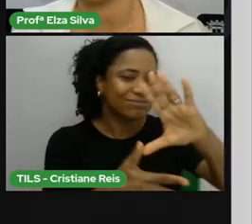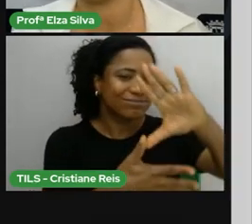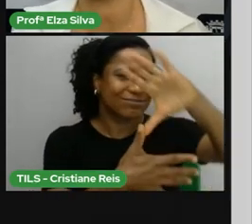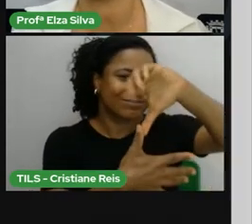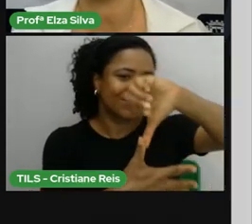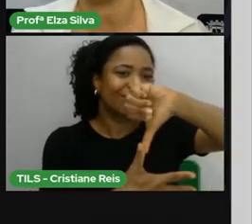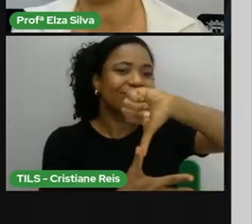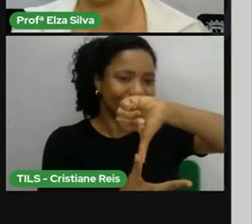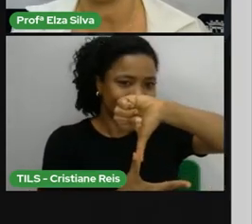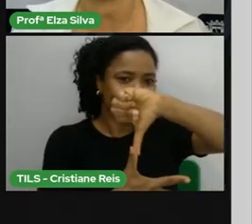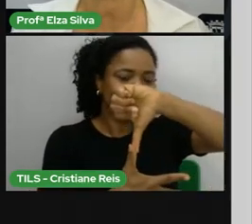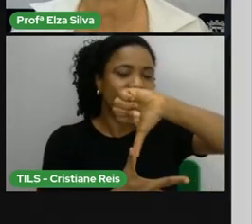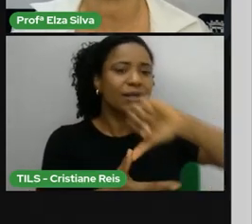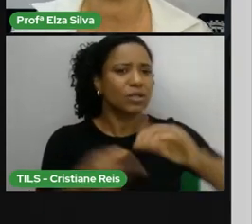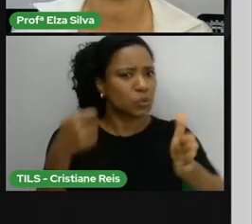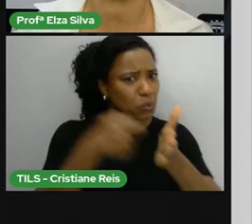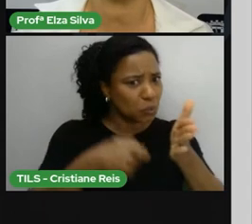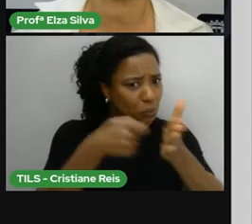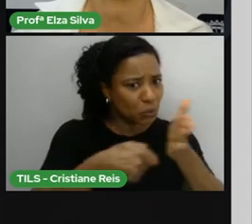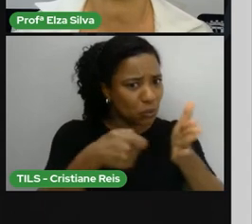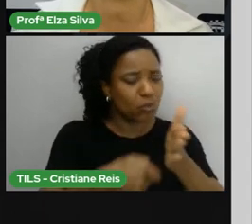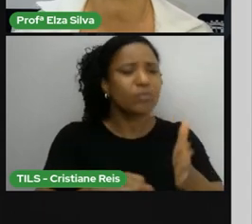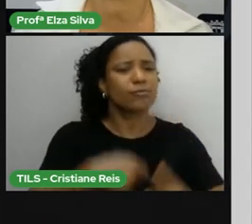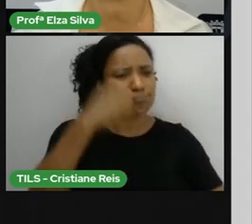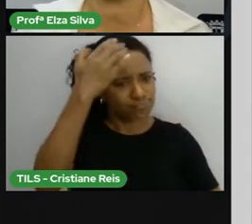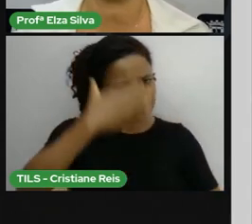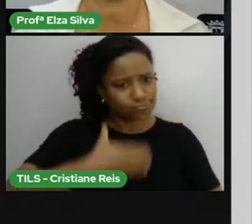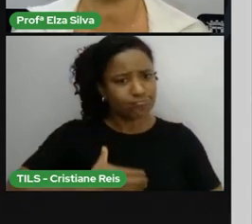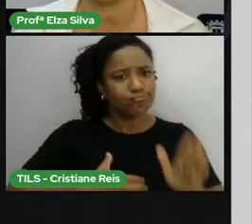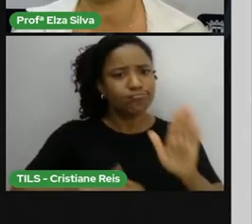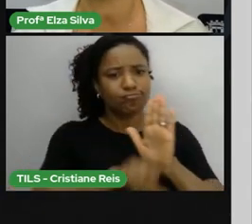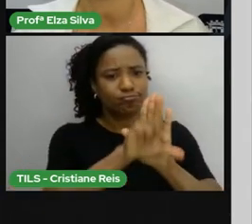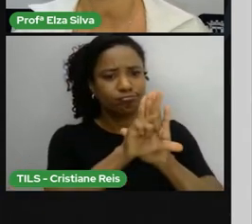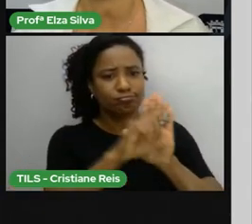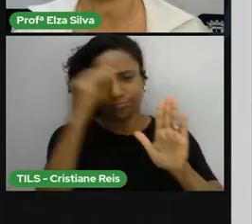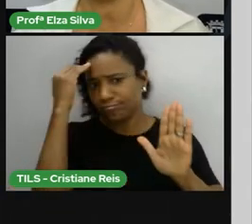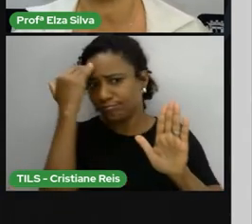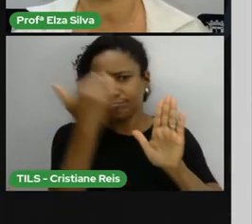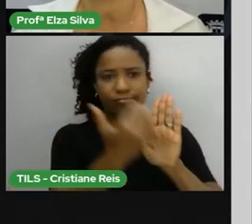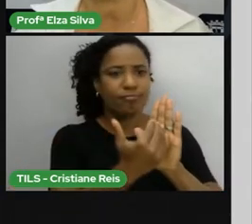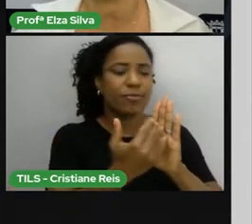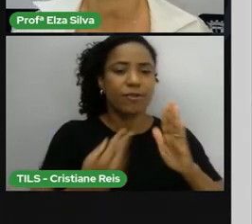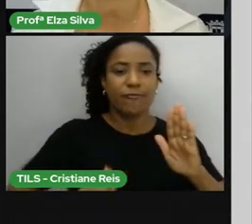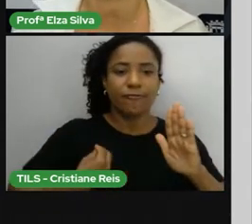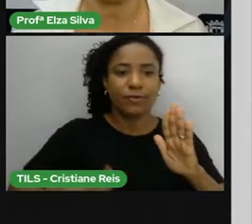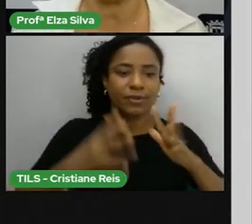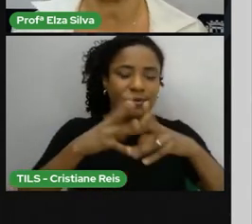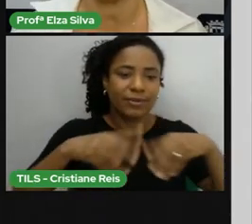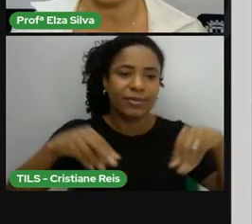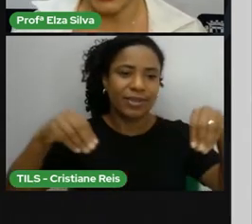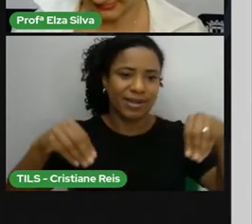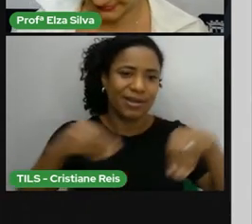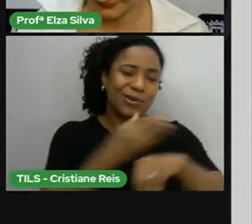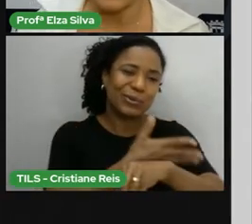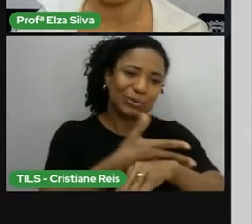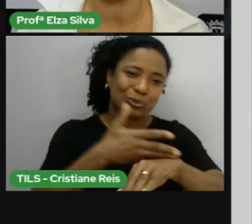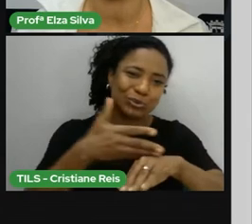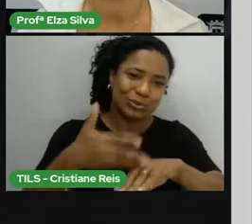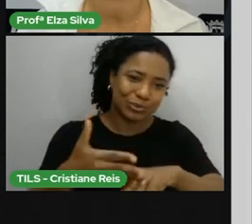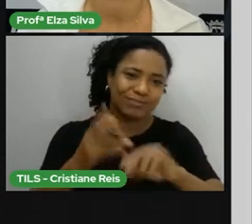cidadãos americanos e conseguirem também o direito de viver na terra e preservar os seus próprios costões.